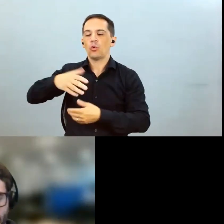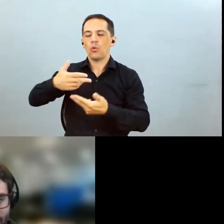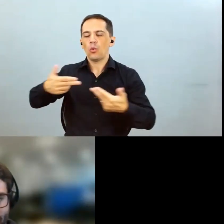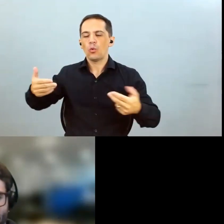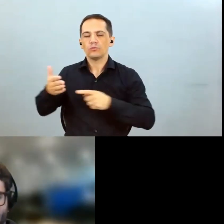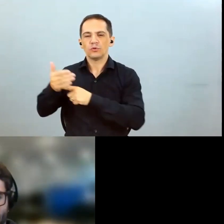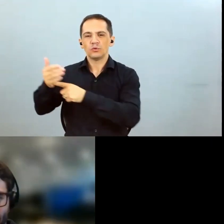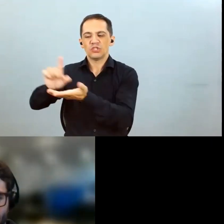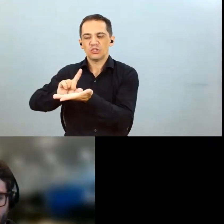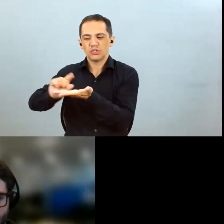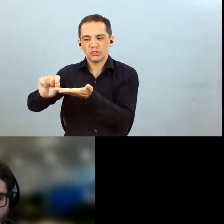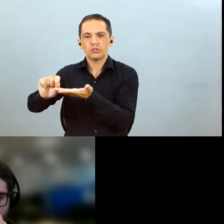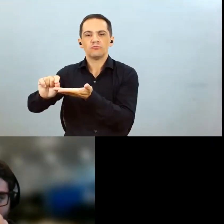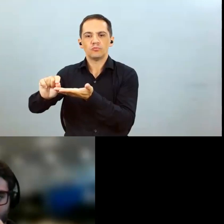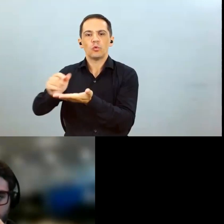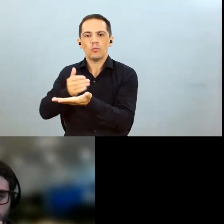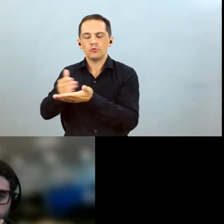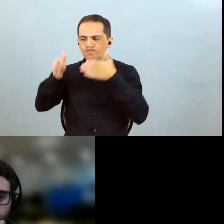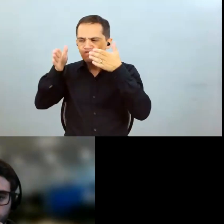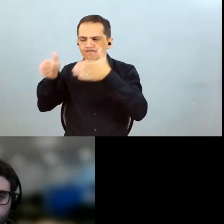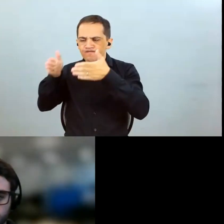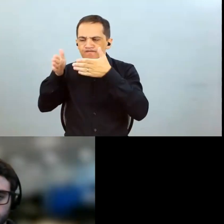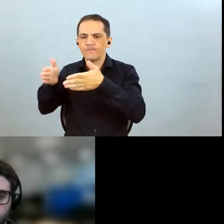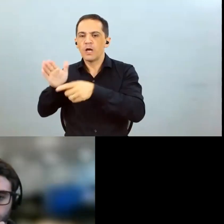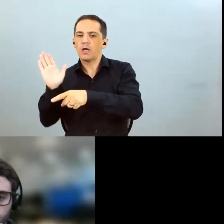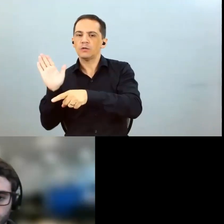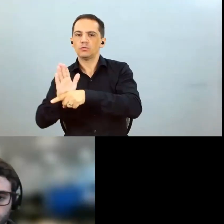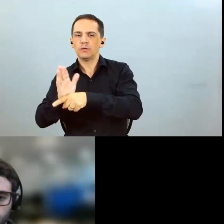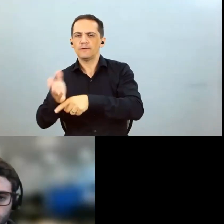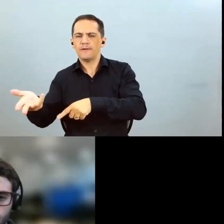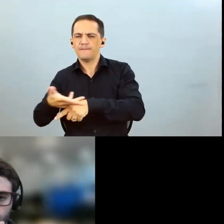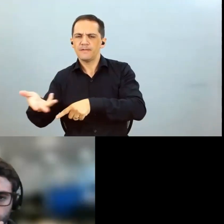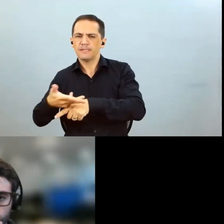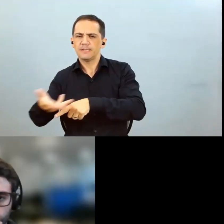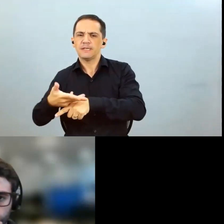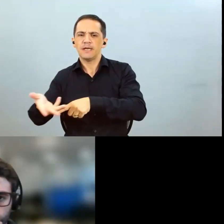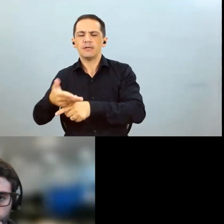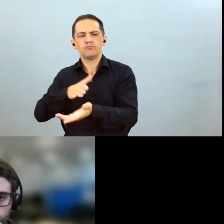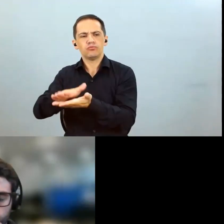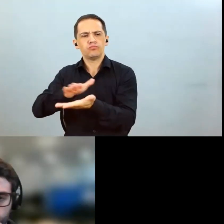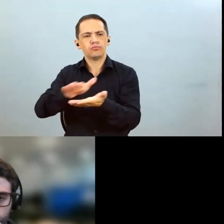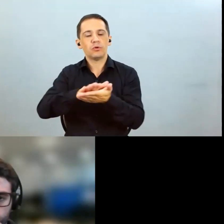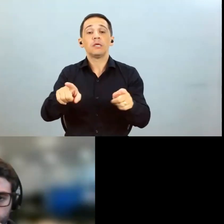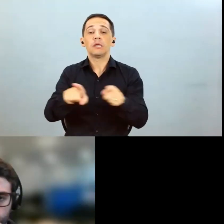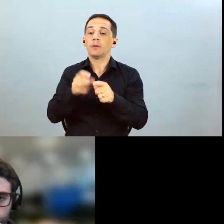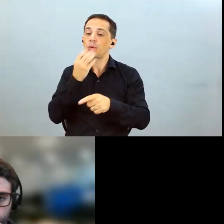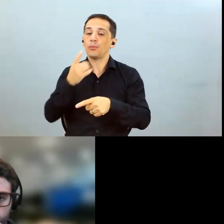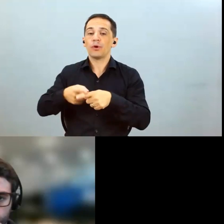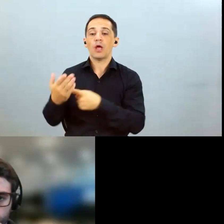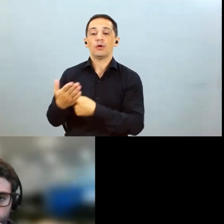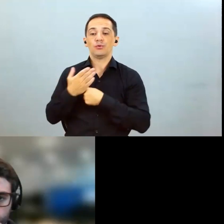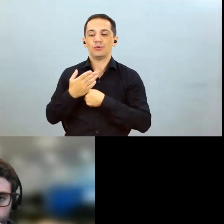uma área que nós estamos investindo bastante e isso gera eficiência na operação e gera economia de insumos como eu acabei de comentar